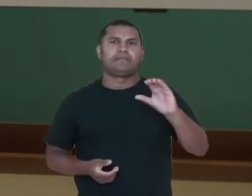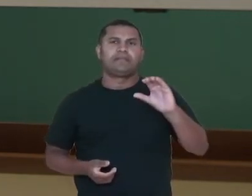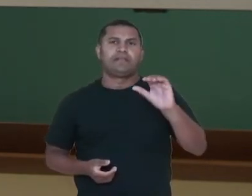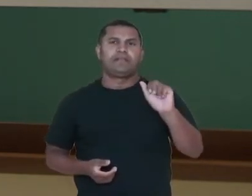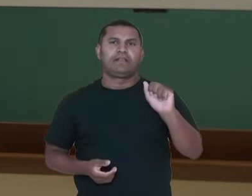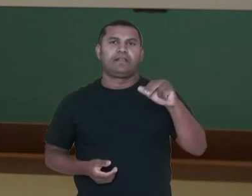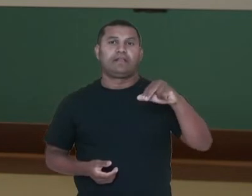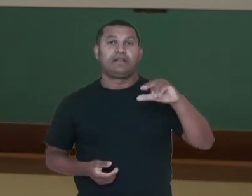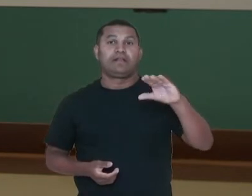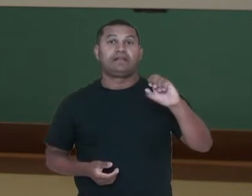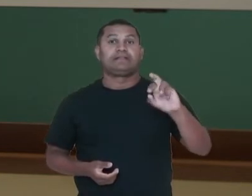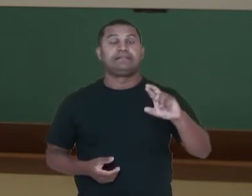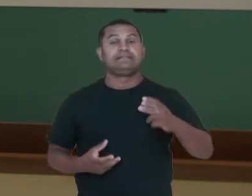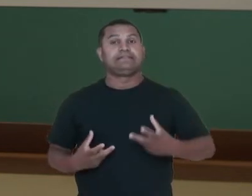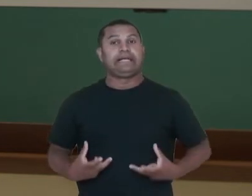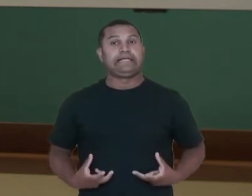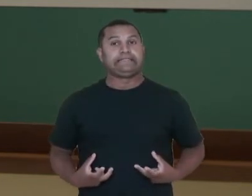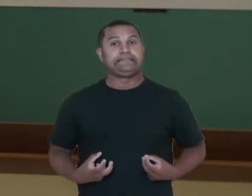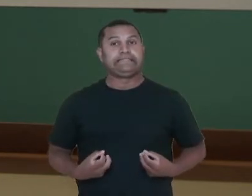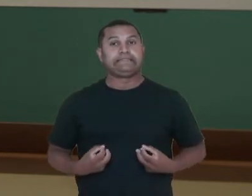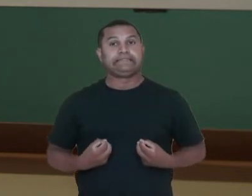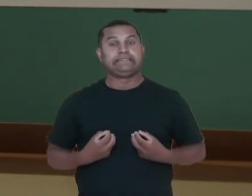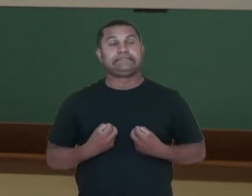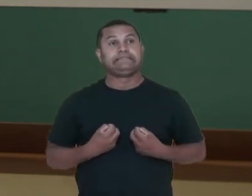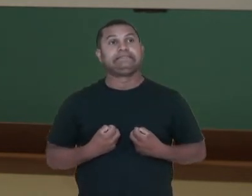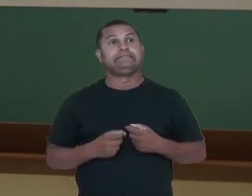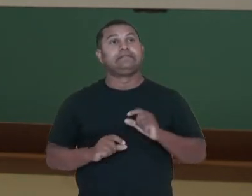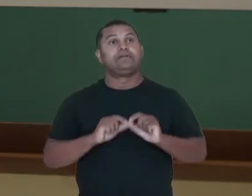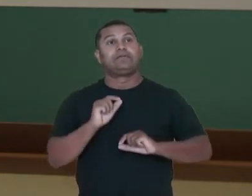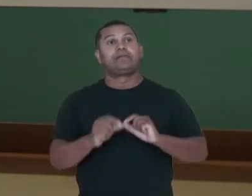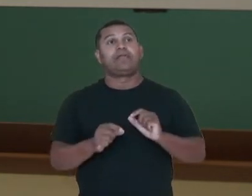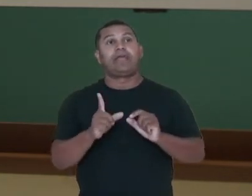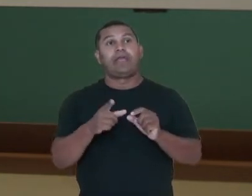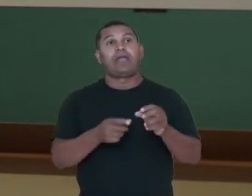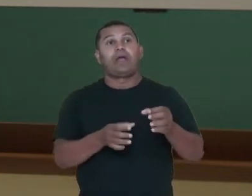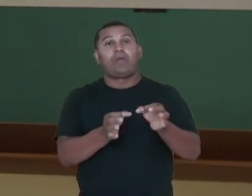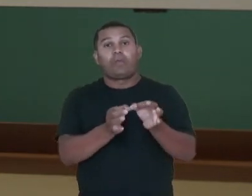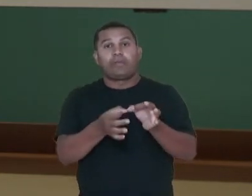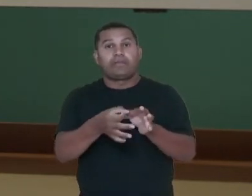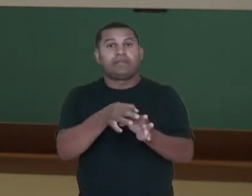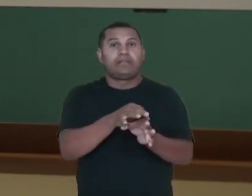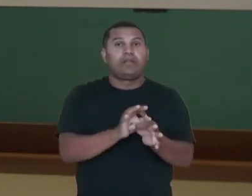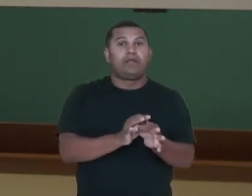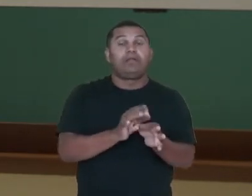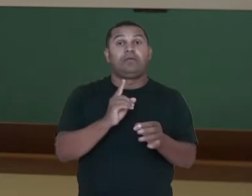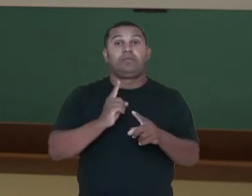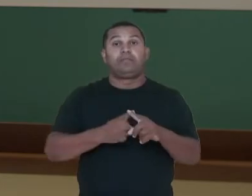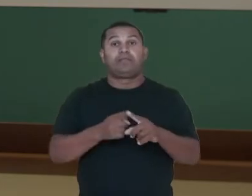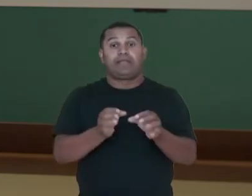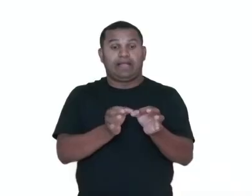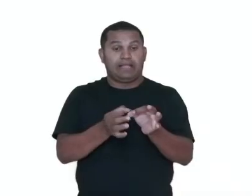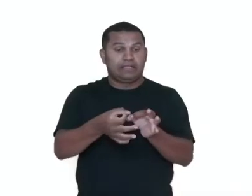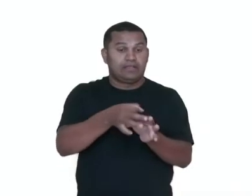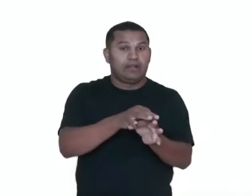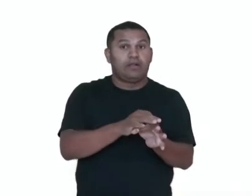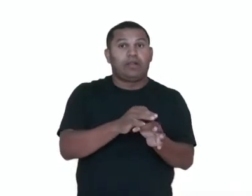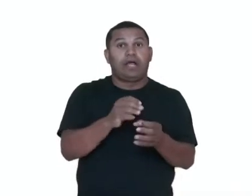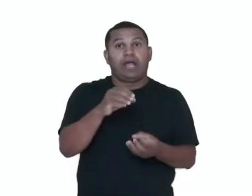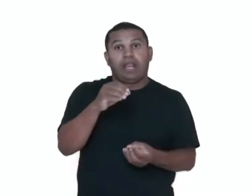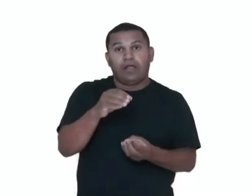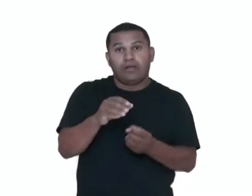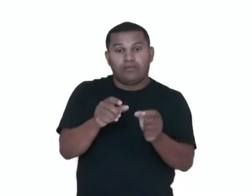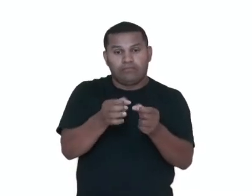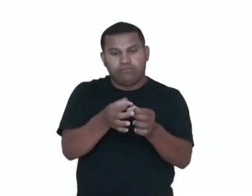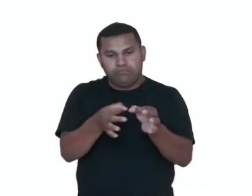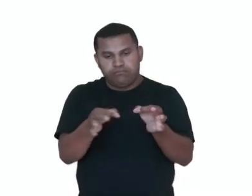desenfreadamente. Nisso que ela começa a se multiplicar, ela vai formando uma massa, por exemplo, né? E ela vai, e ali que vai,